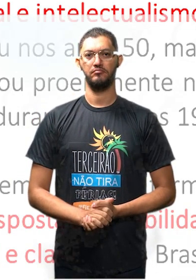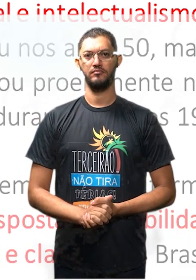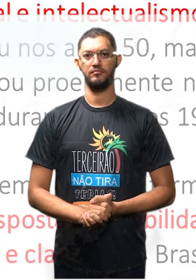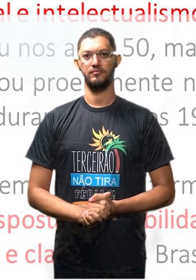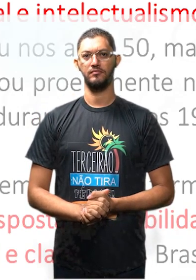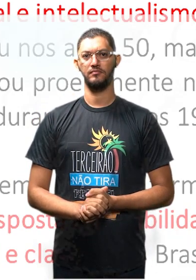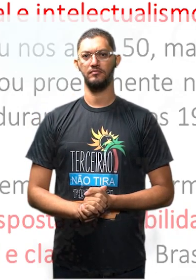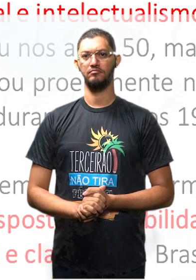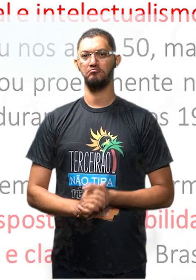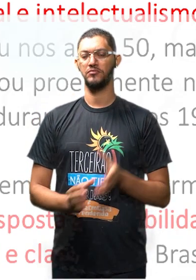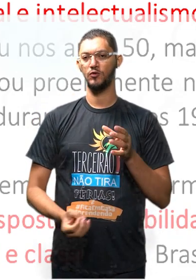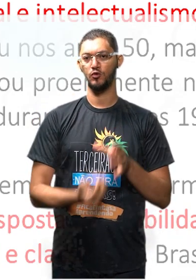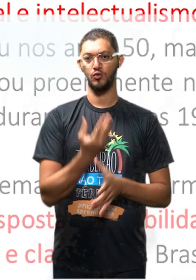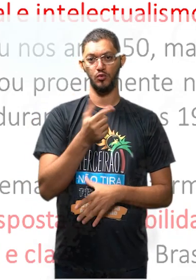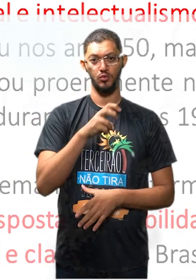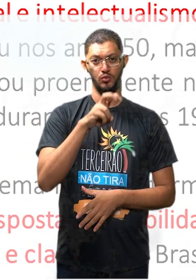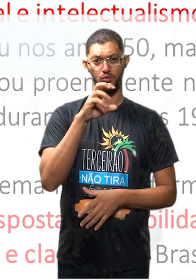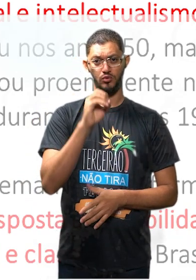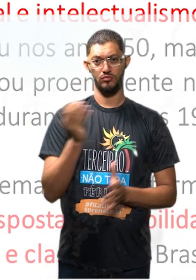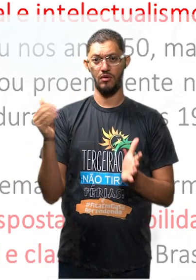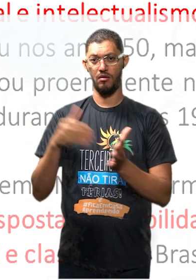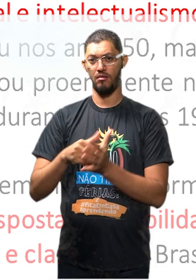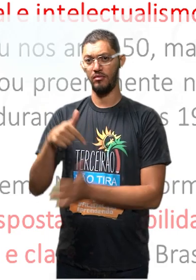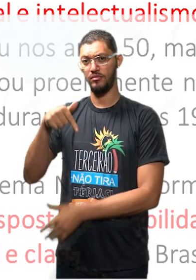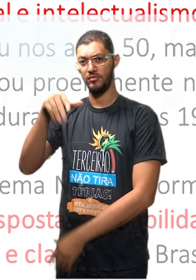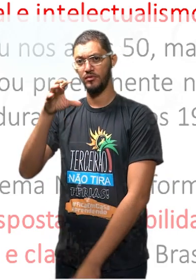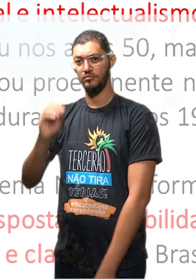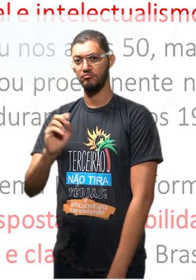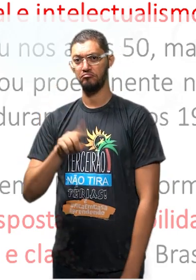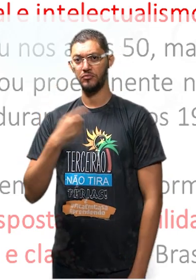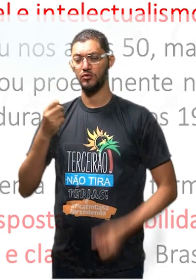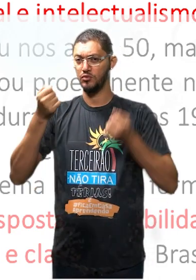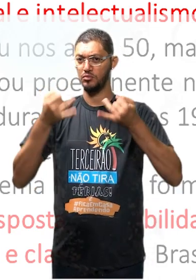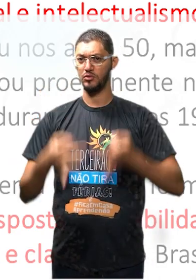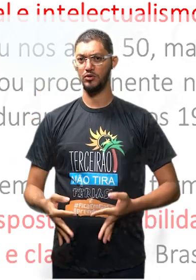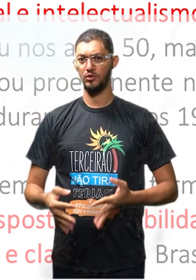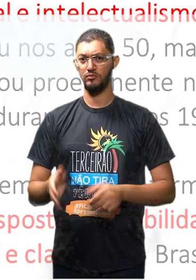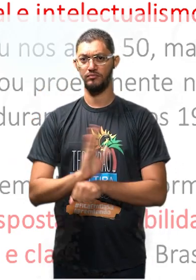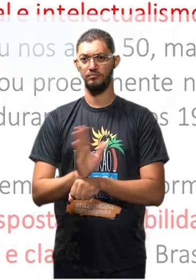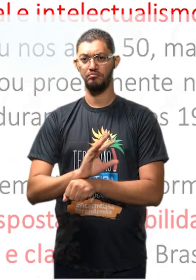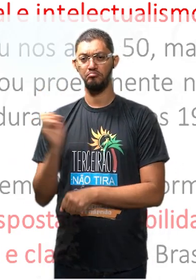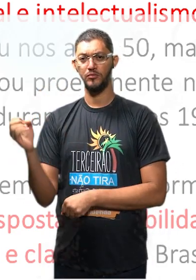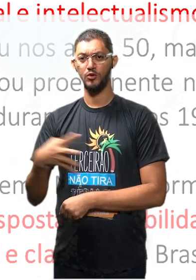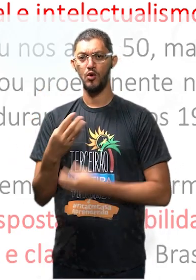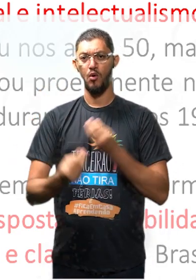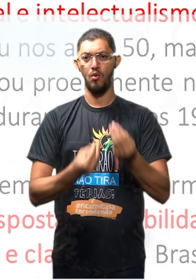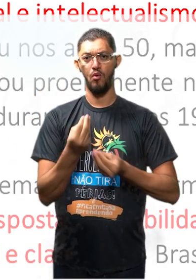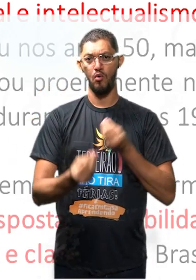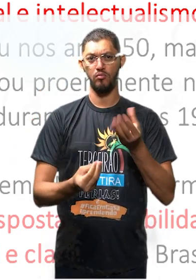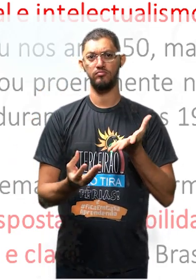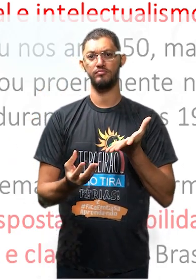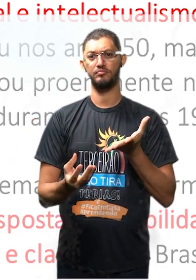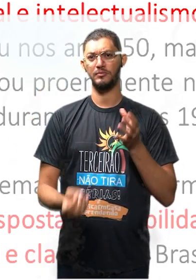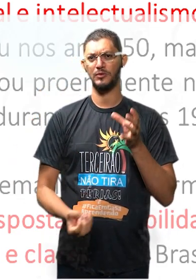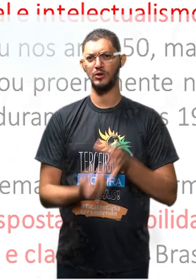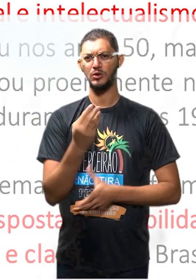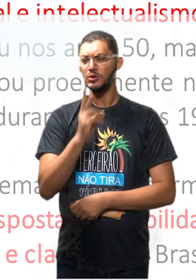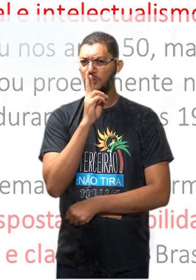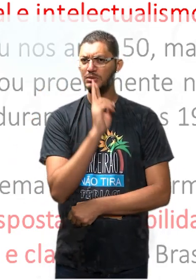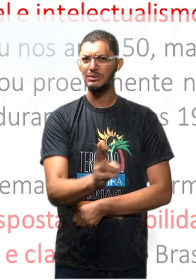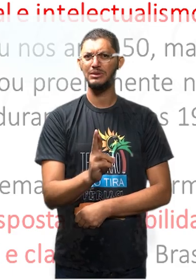nos anos 50 e foi até 70, como nós falamos. Cinema novo se formou em resposta à